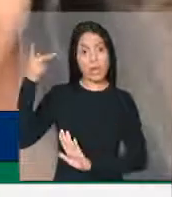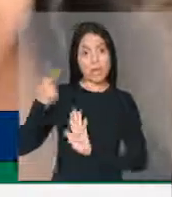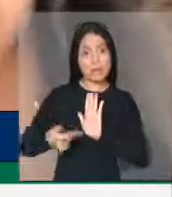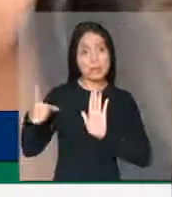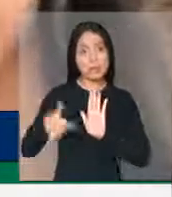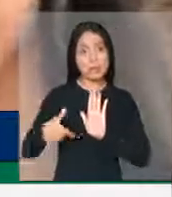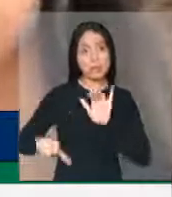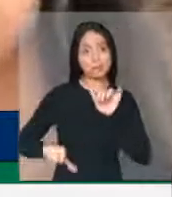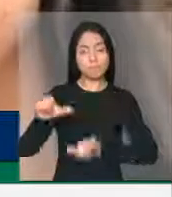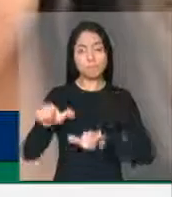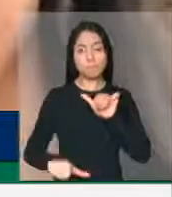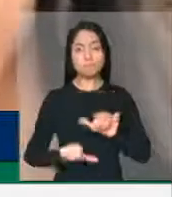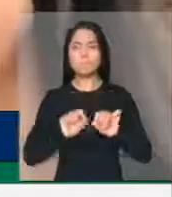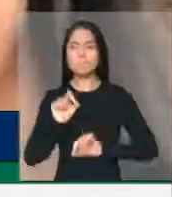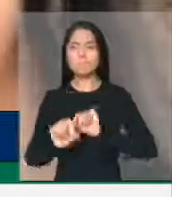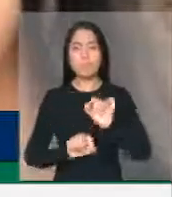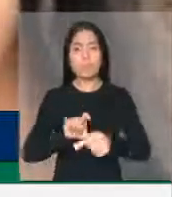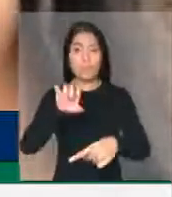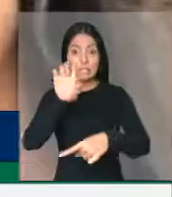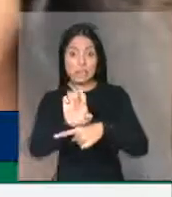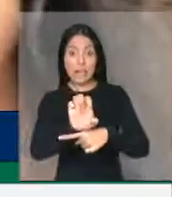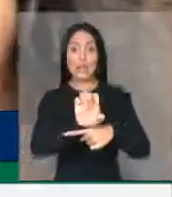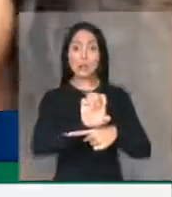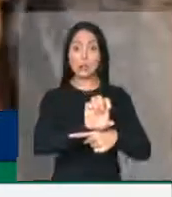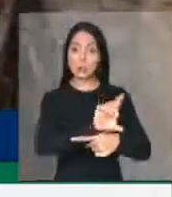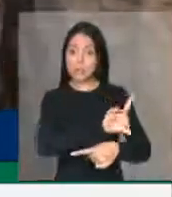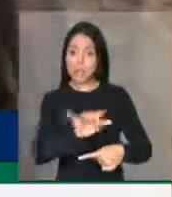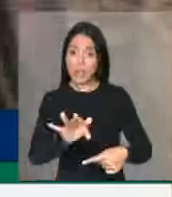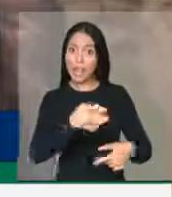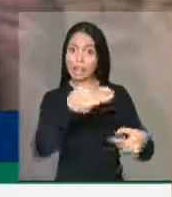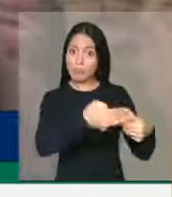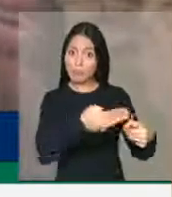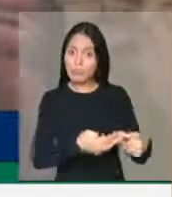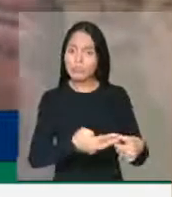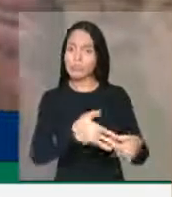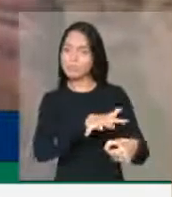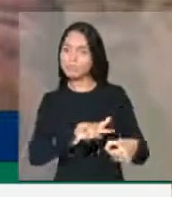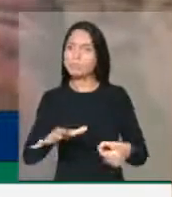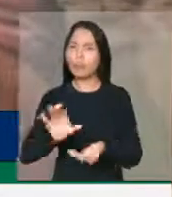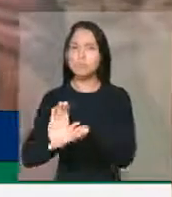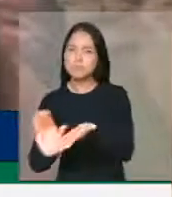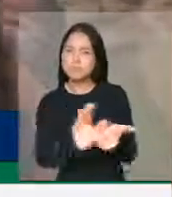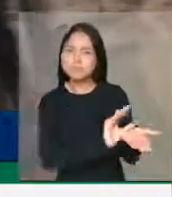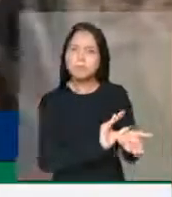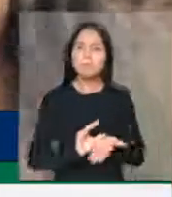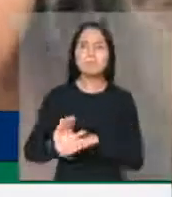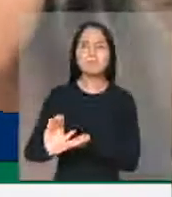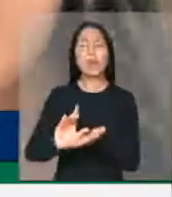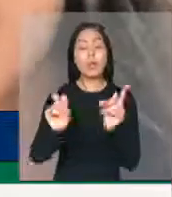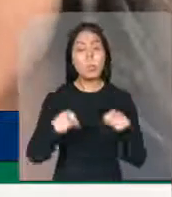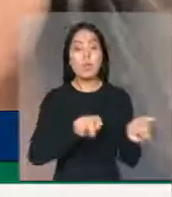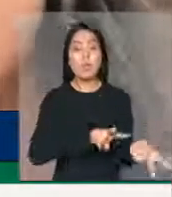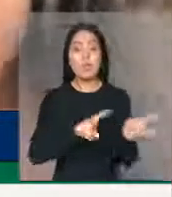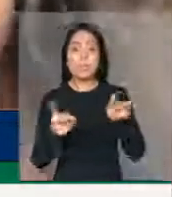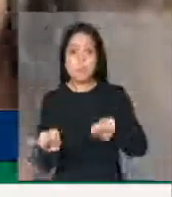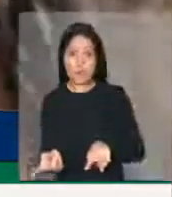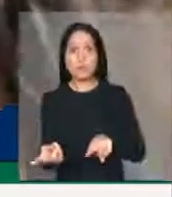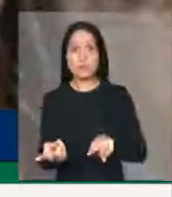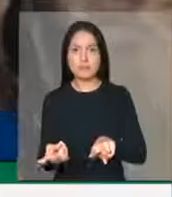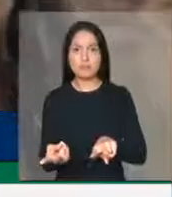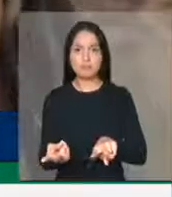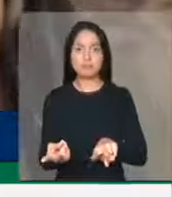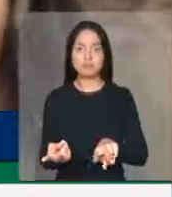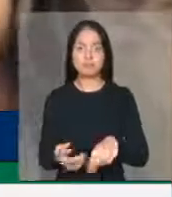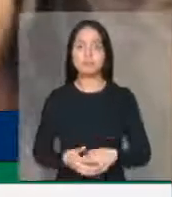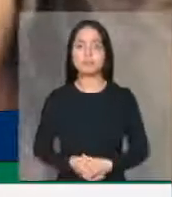examinado que autoriza os estados e distritos federais e municípios a procederem à transposição e à transferência de saldos financeiros remanescentes de exercícios anteriores,